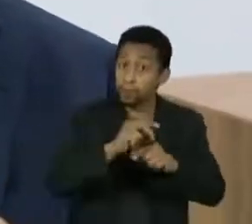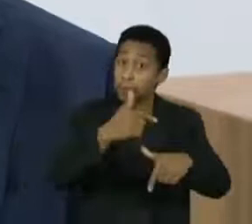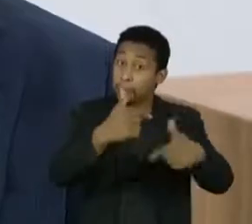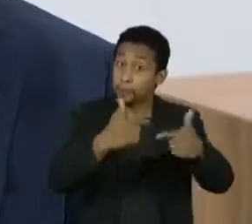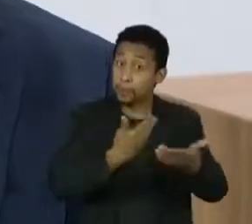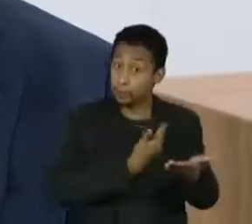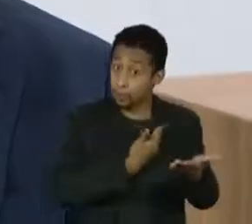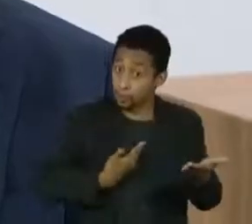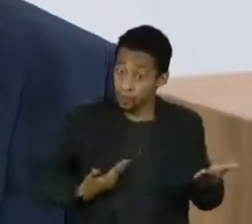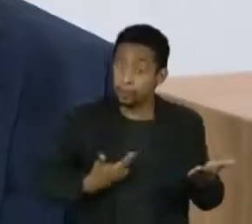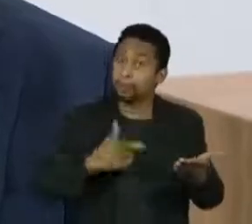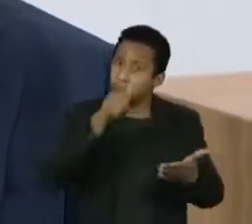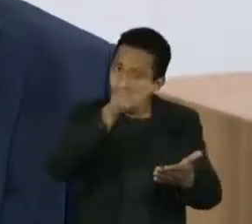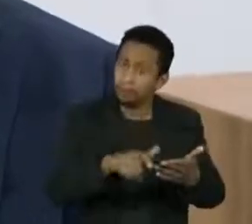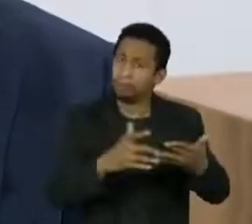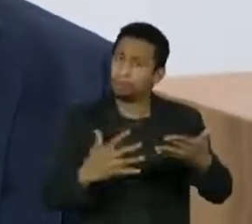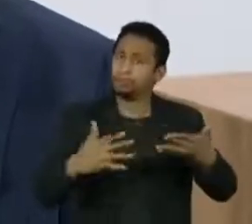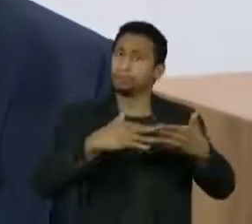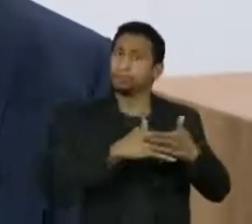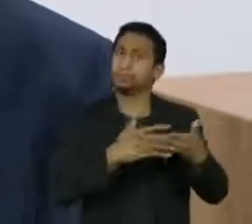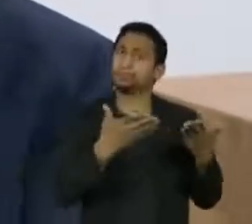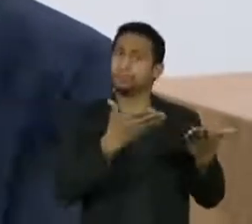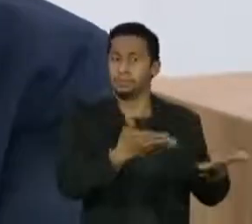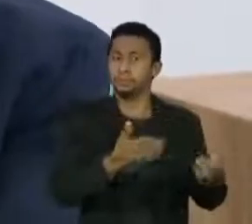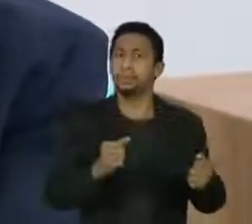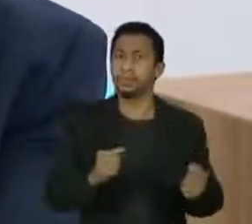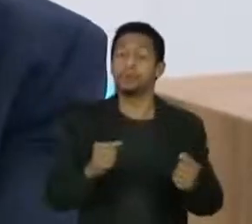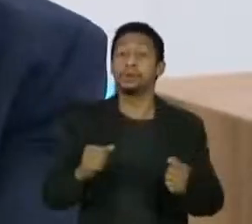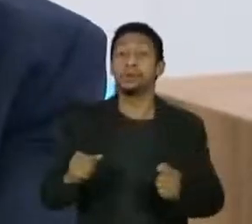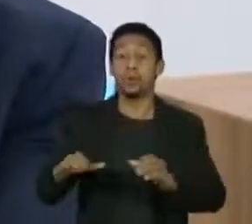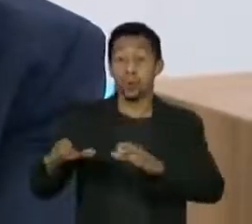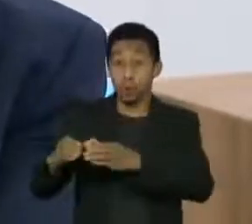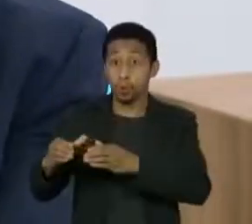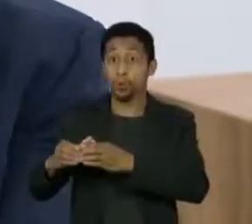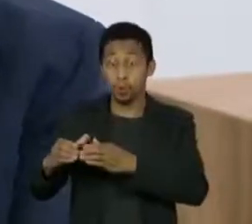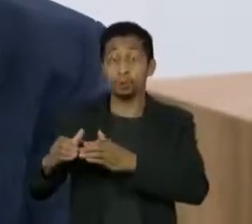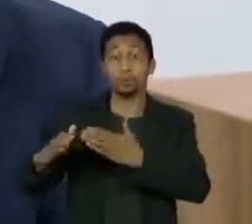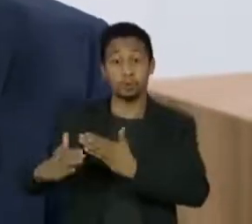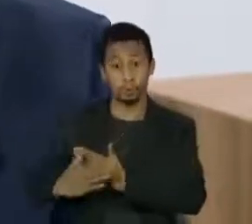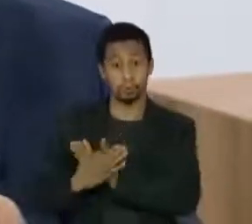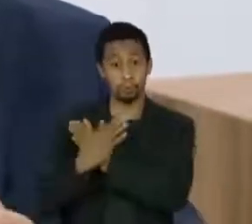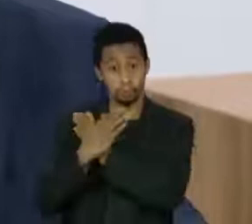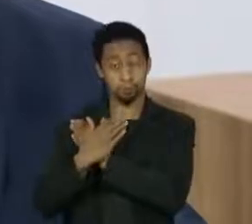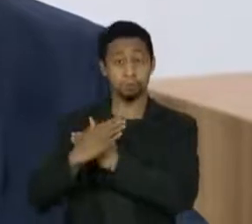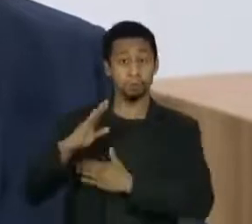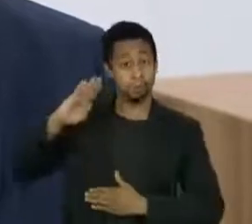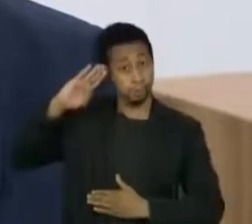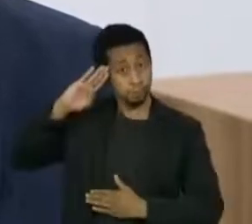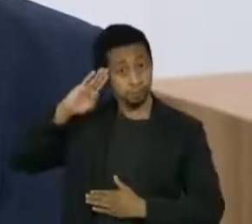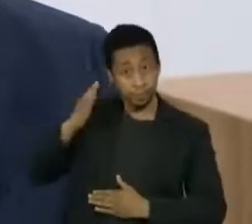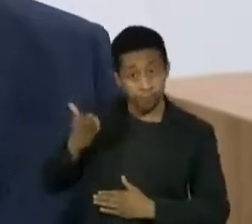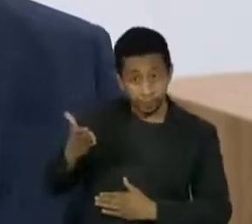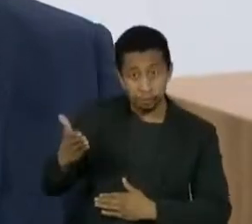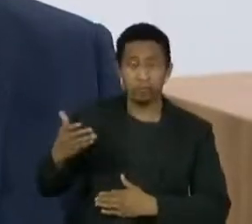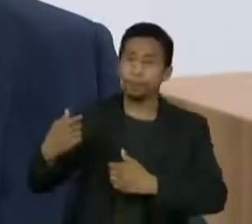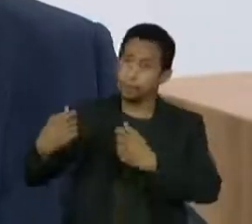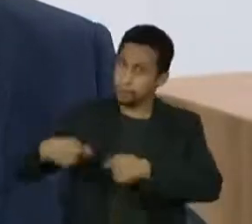as Forças Armadas têm o seu papel constitucional, que deve ser preservado. Agora, é uma